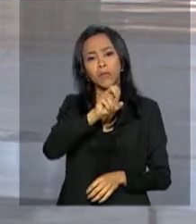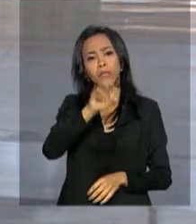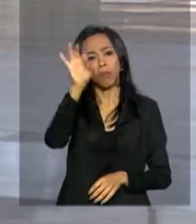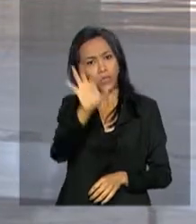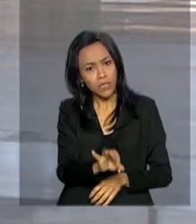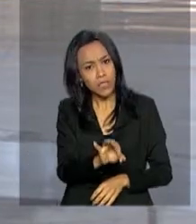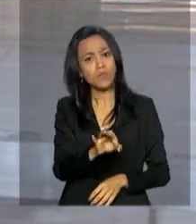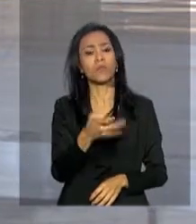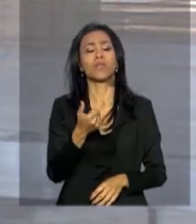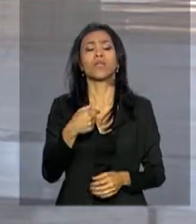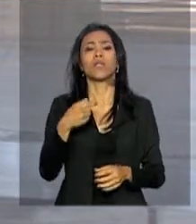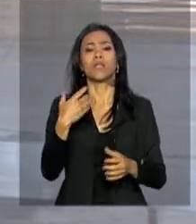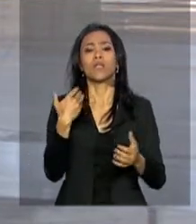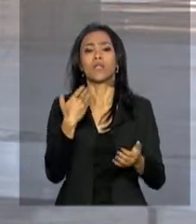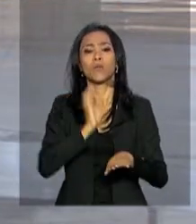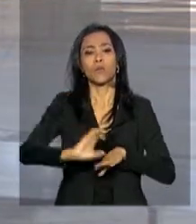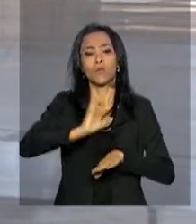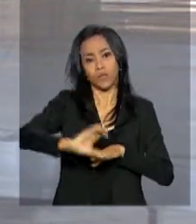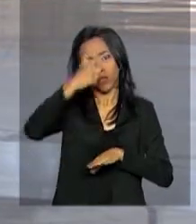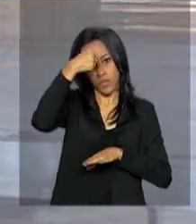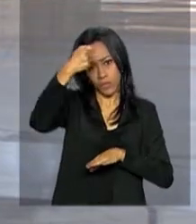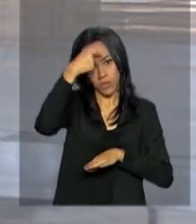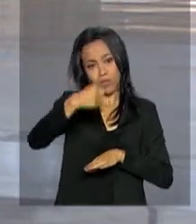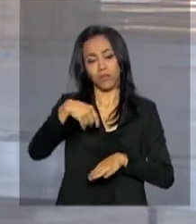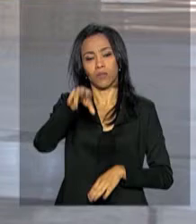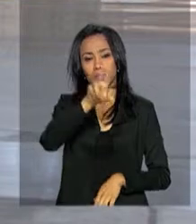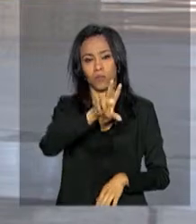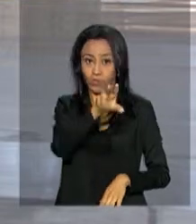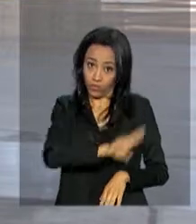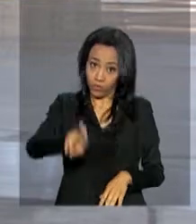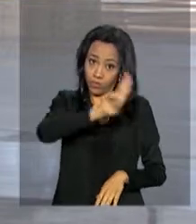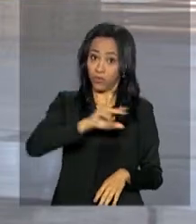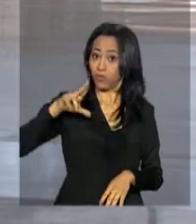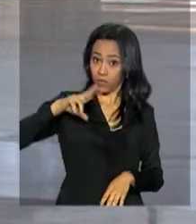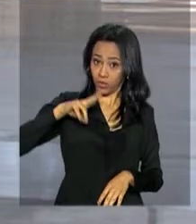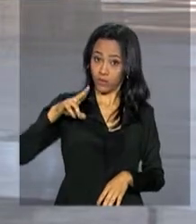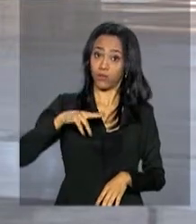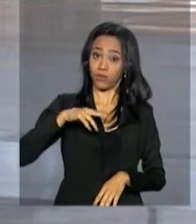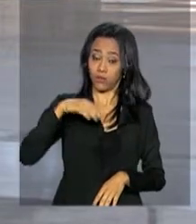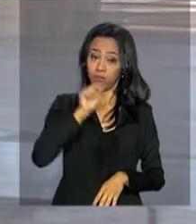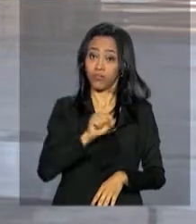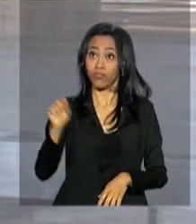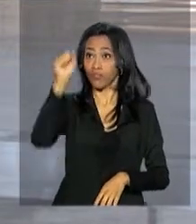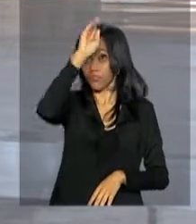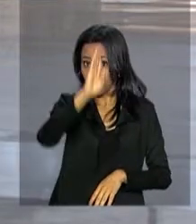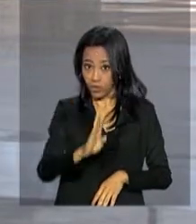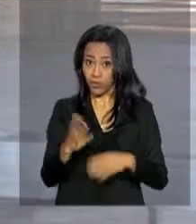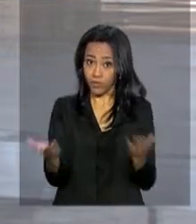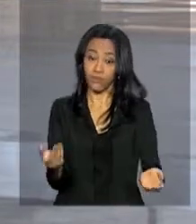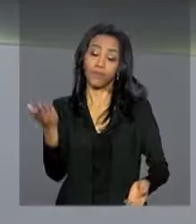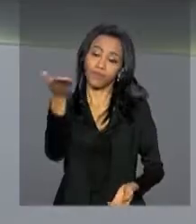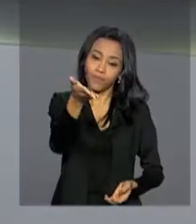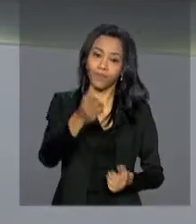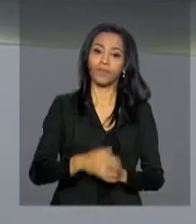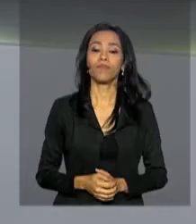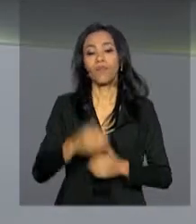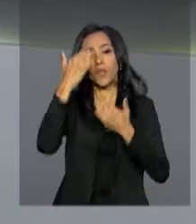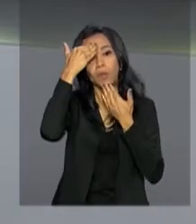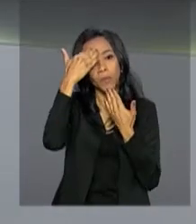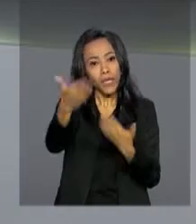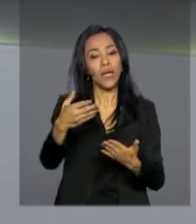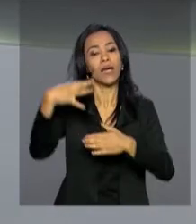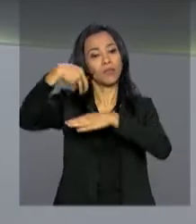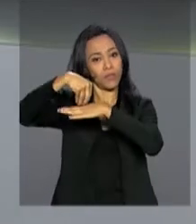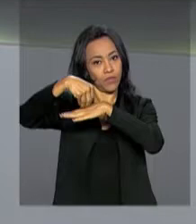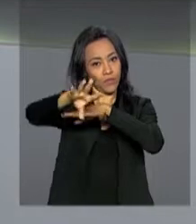graduação em instituições privadas de ensino superior de todo o país. Eu volto com você, Renata. Obrigada, Ney,